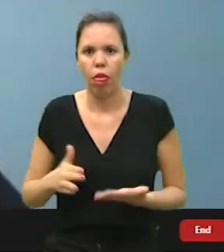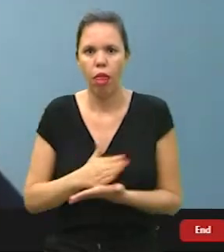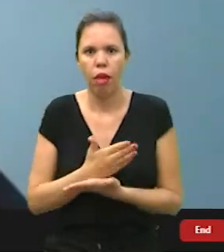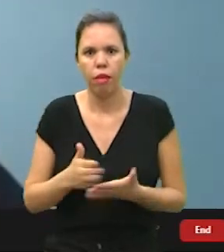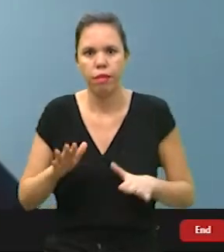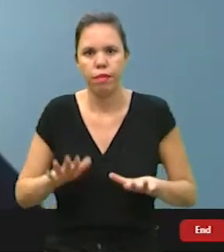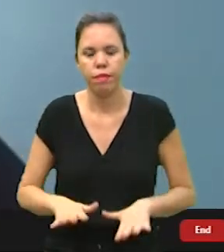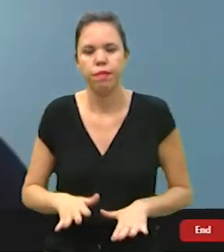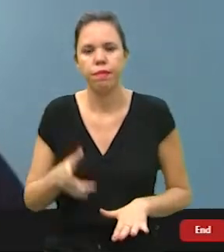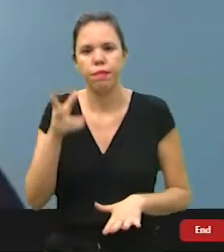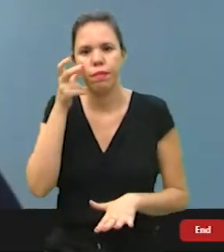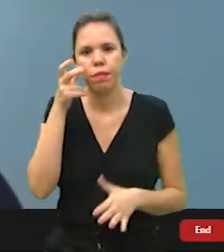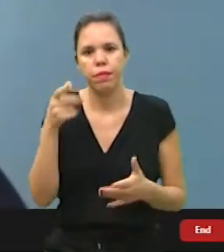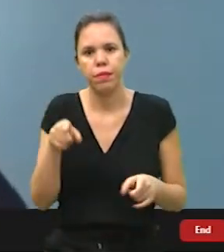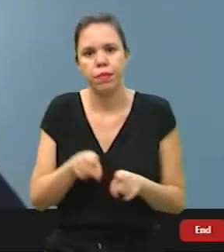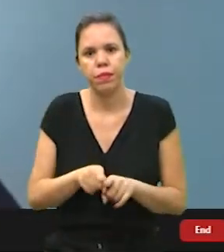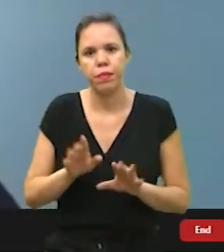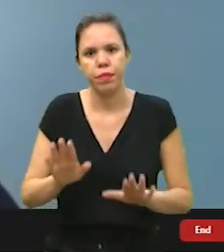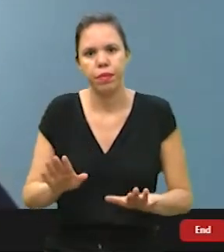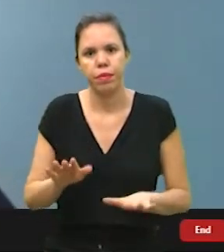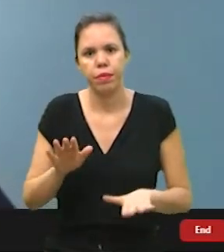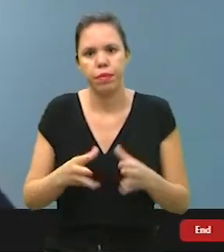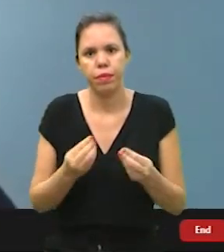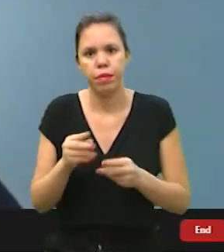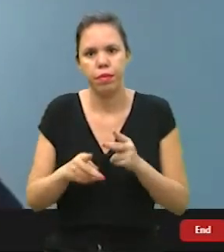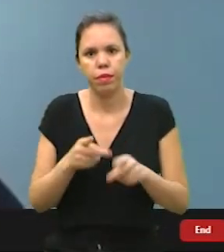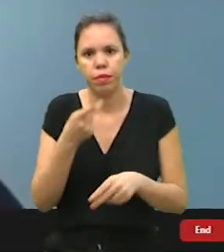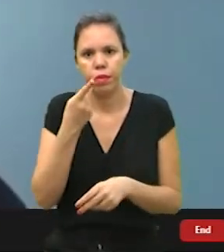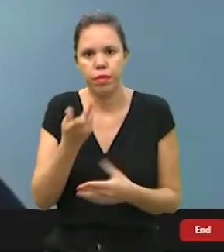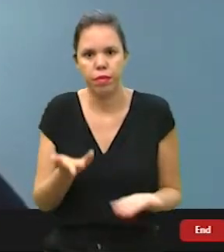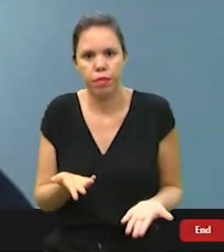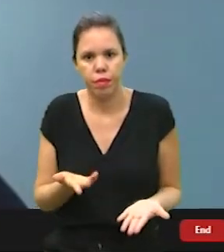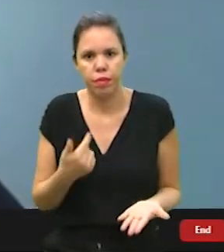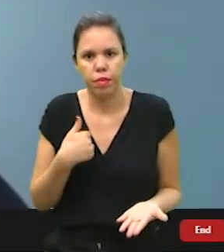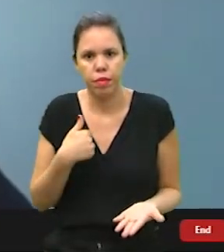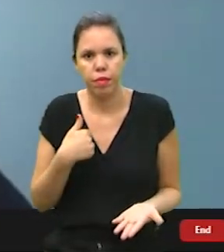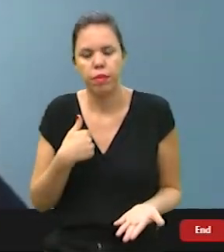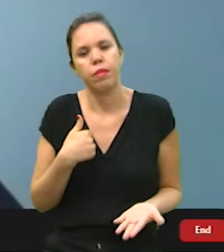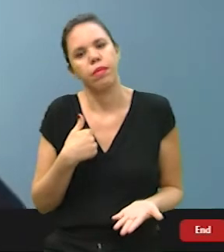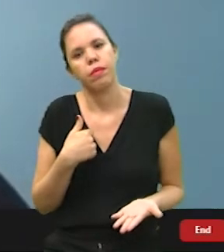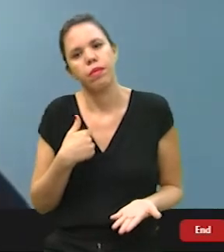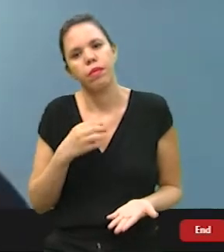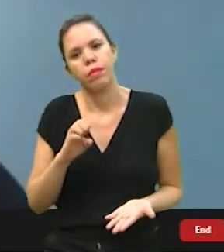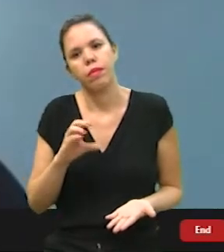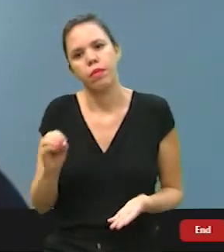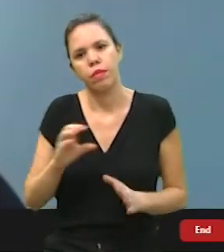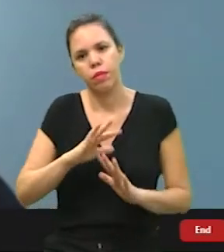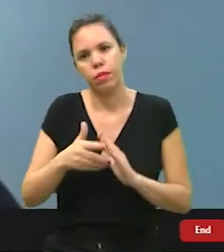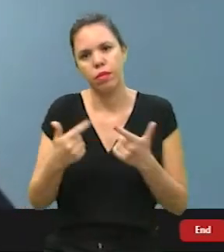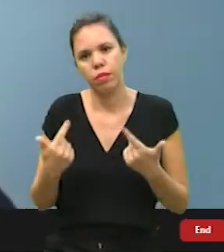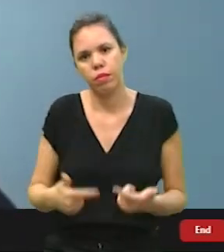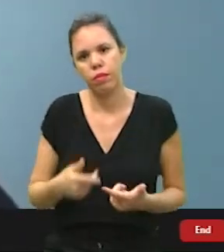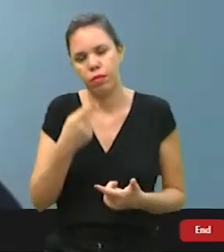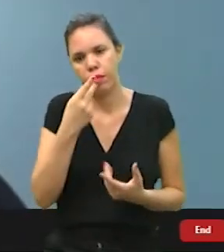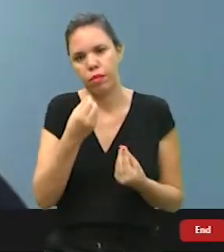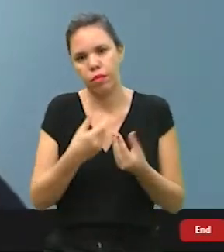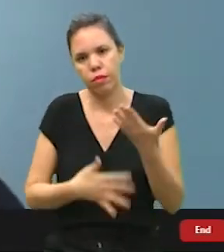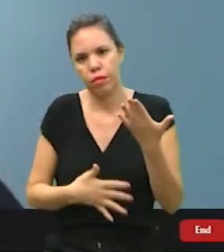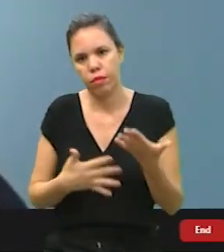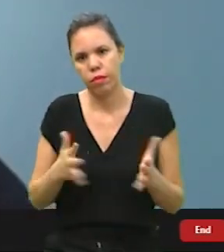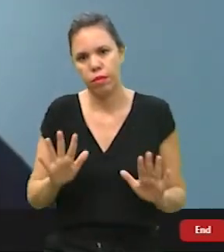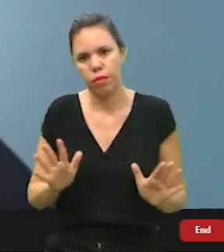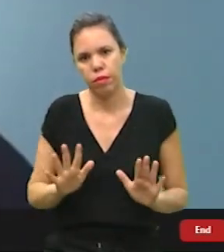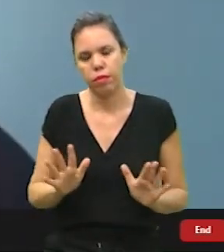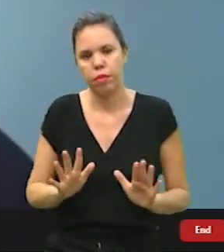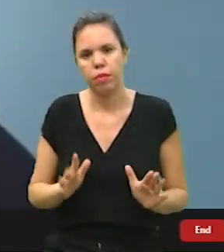cansado, às vezes, de escutar, né? Porém, muita gente fala, os eco-chatos já vêm falar um monte